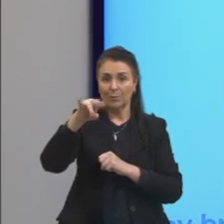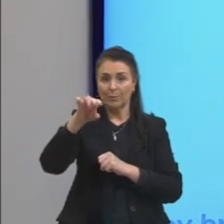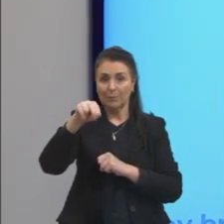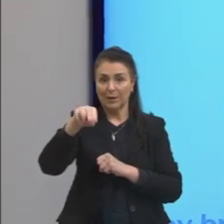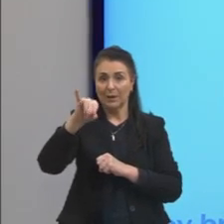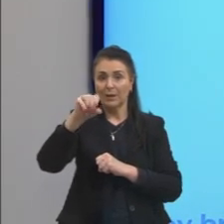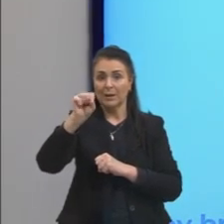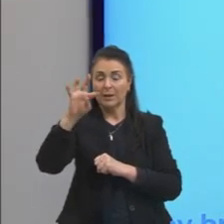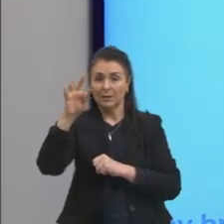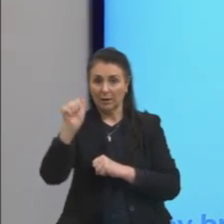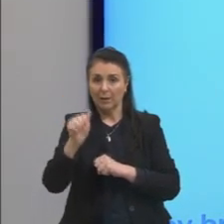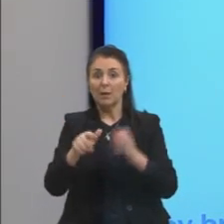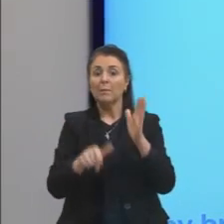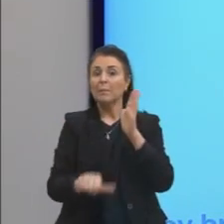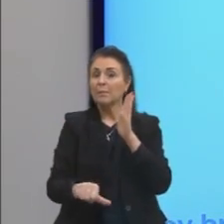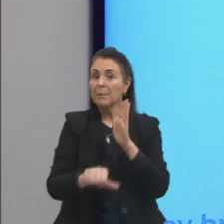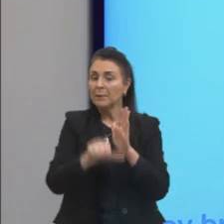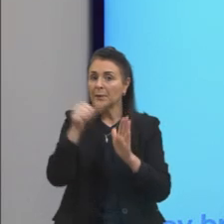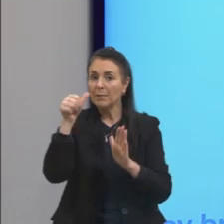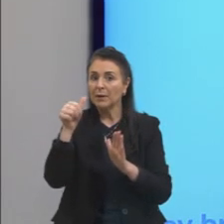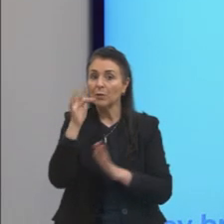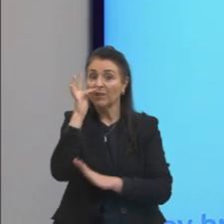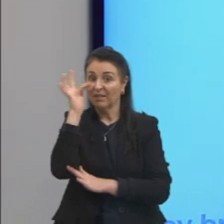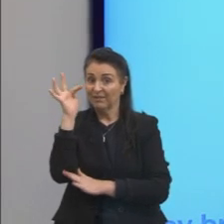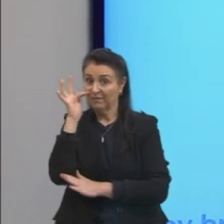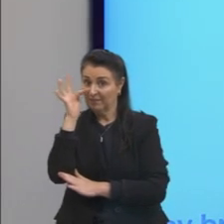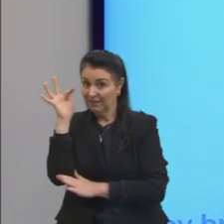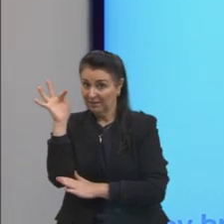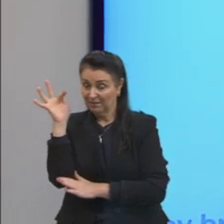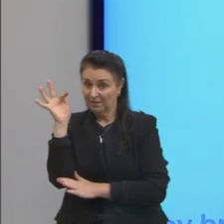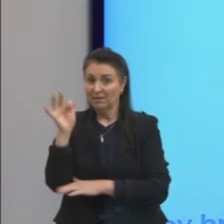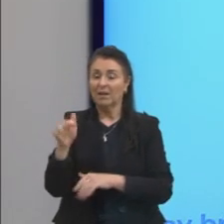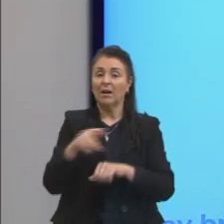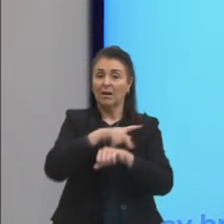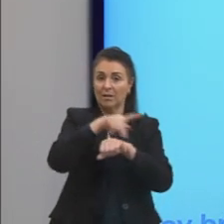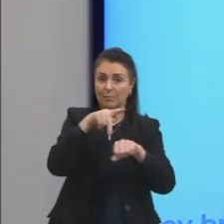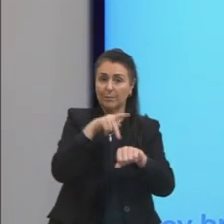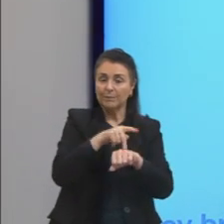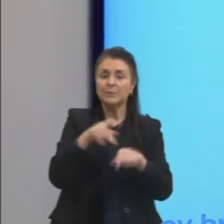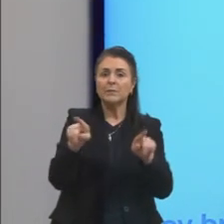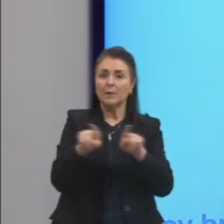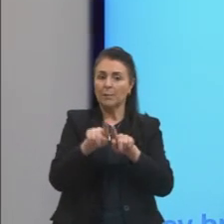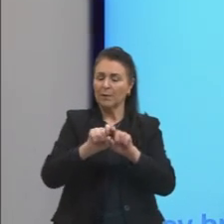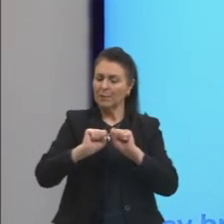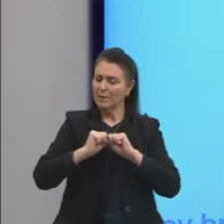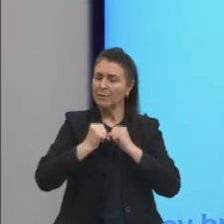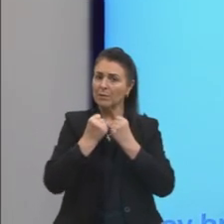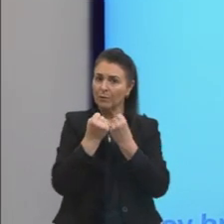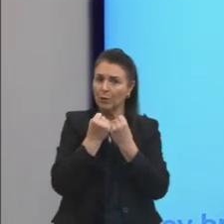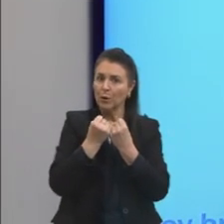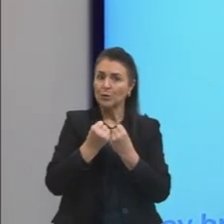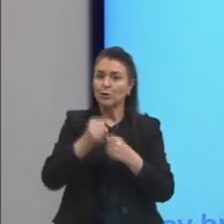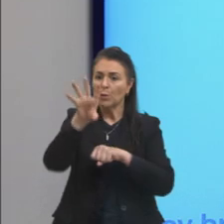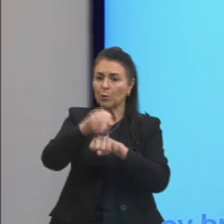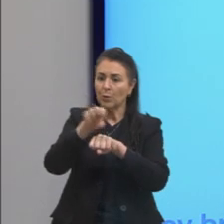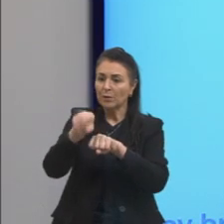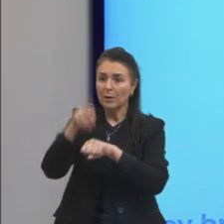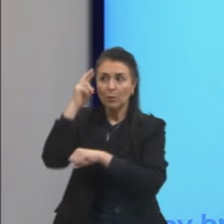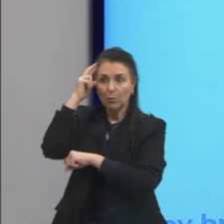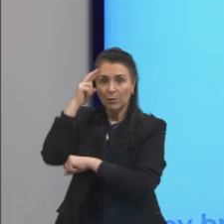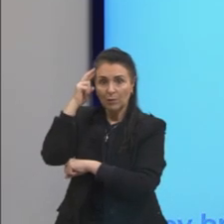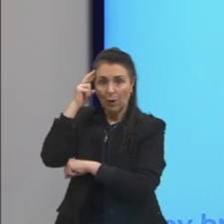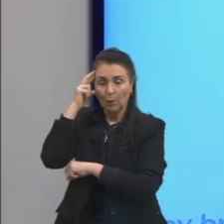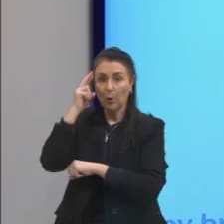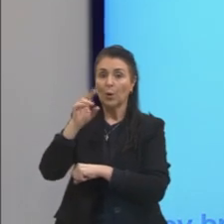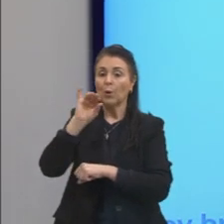esclarecimento que eu não me arrisco a dizer, que também vai reforçar o conhecimento racional. Então, o iluminismo também vem com essa